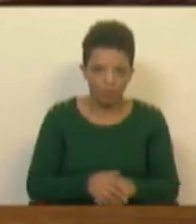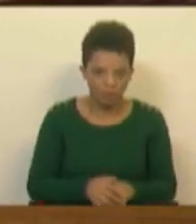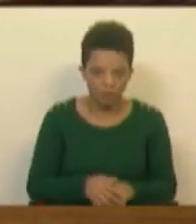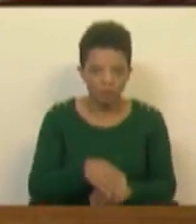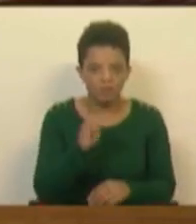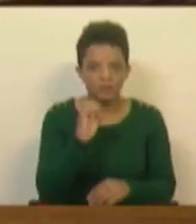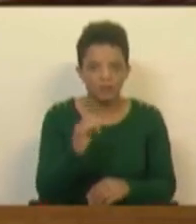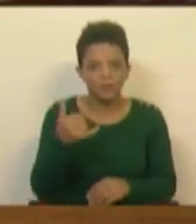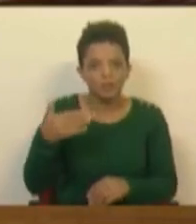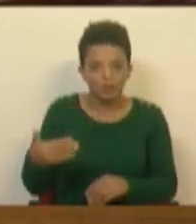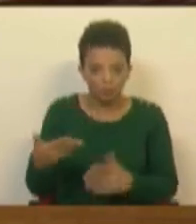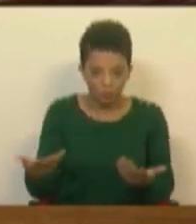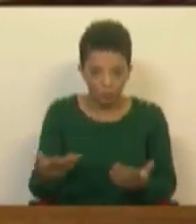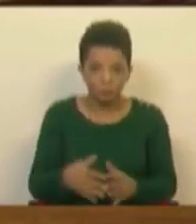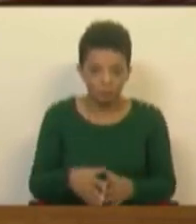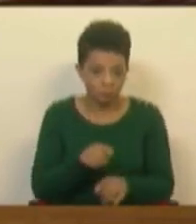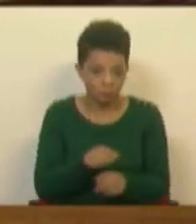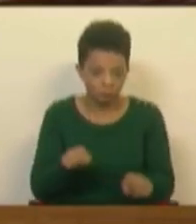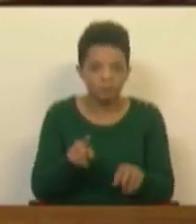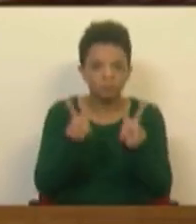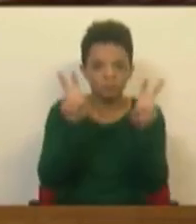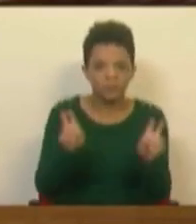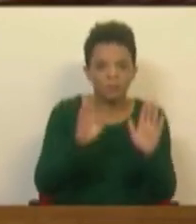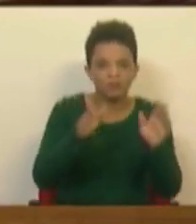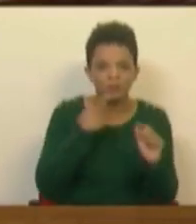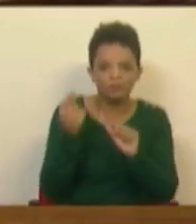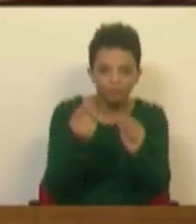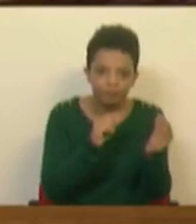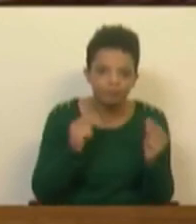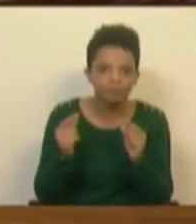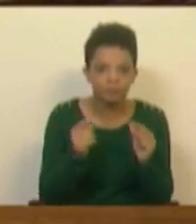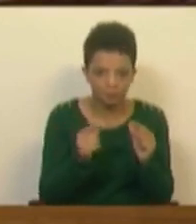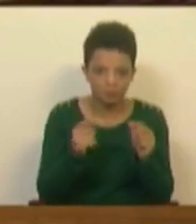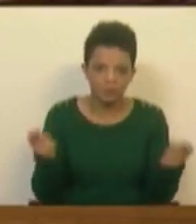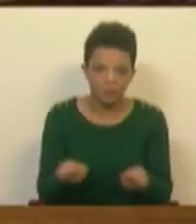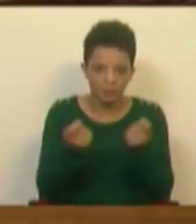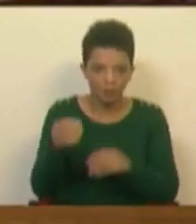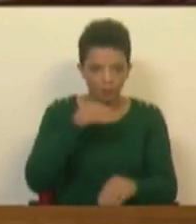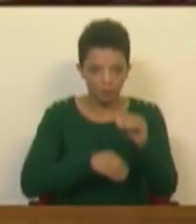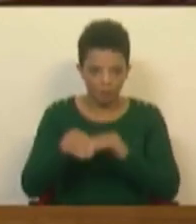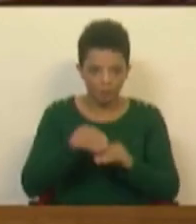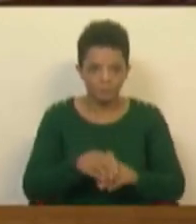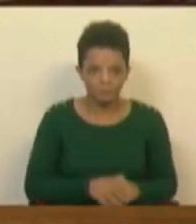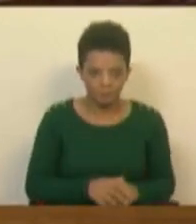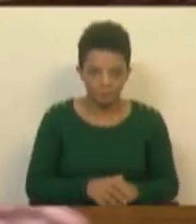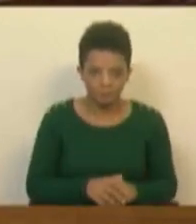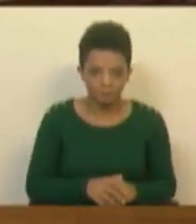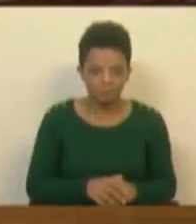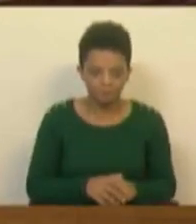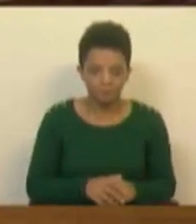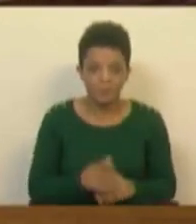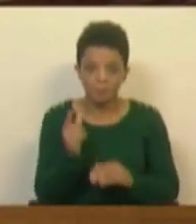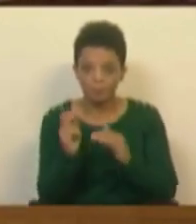século XXI. Isso já tinha sido tema de debate durante a própria campanha eleitoral. A